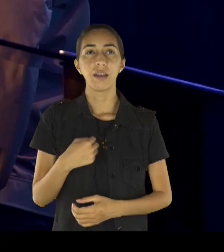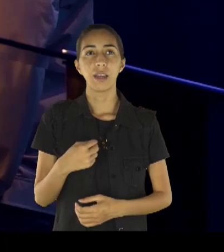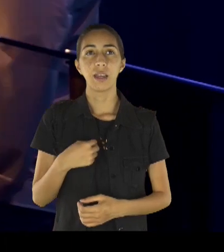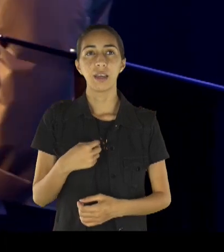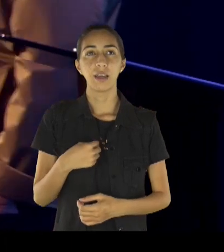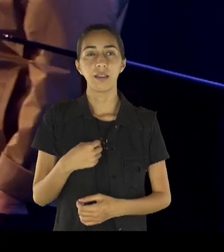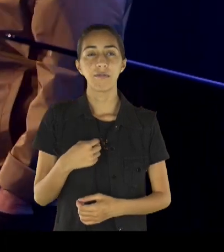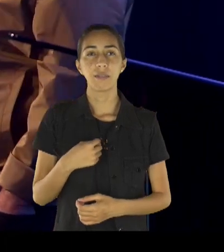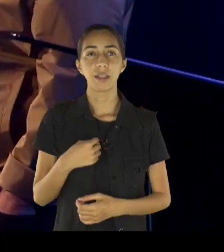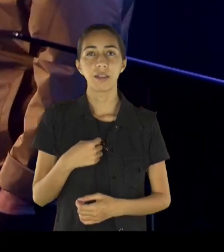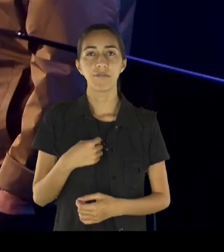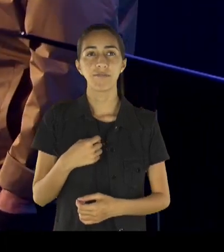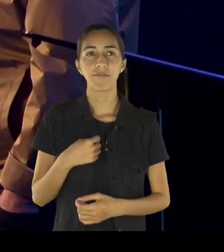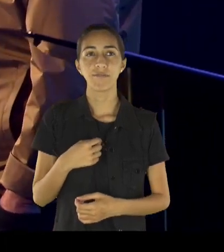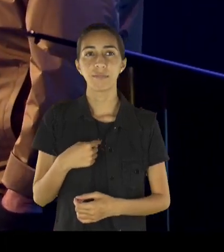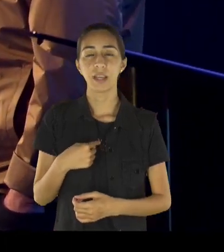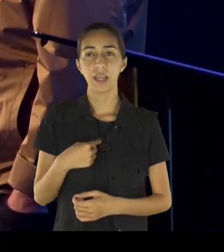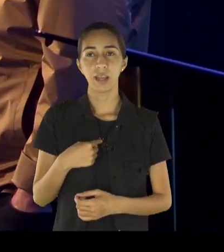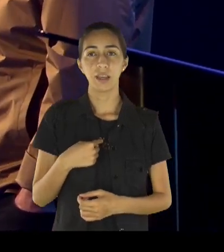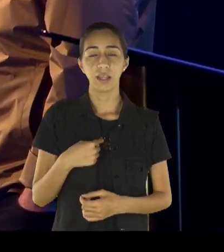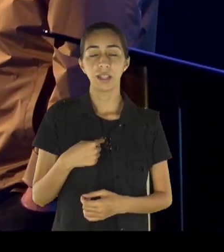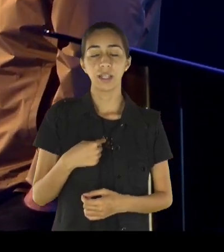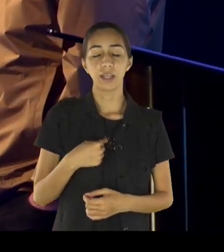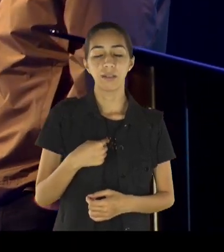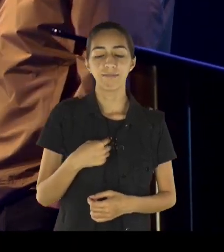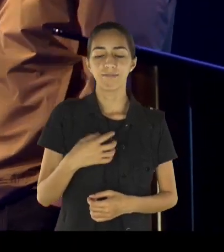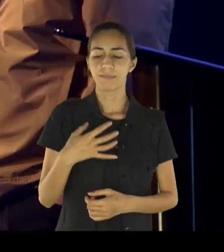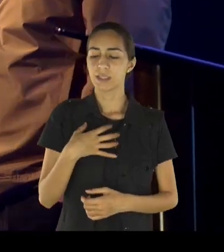e a gente olha para nós, e gente fala, como é que vai ser?